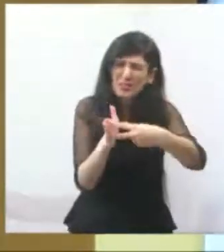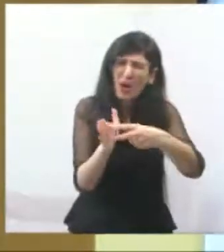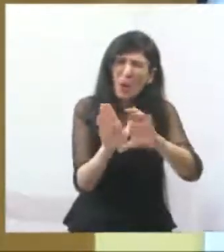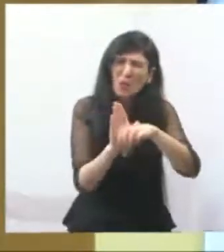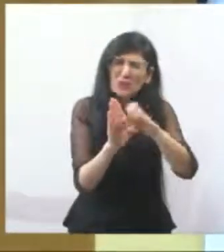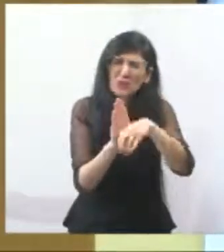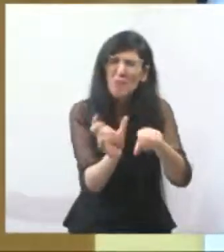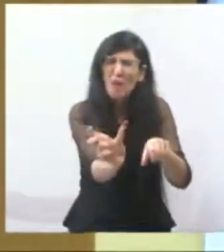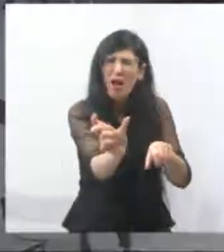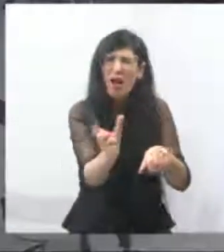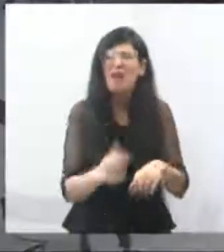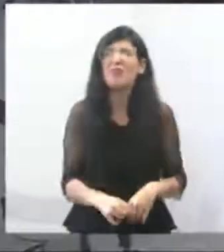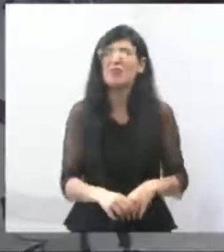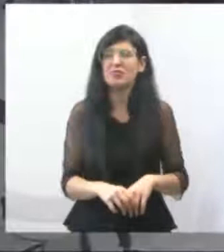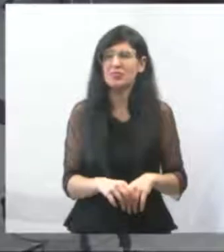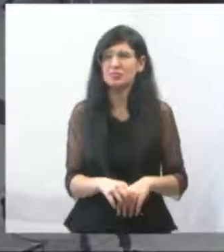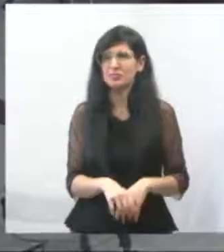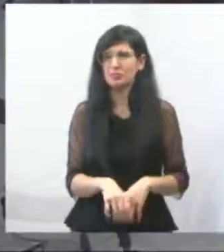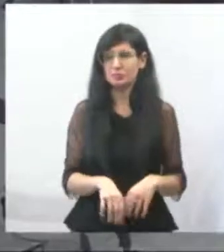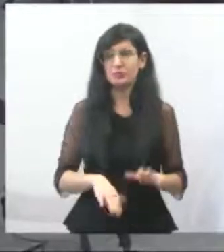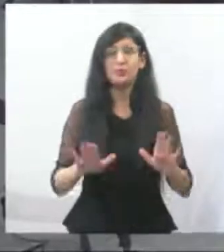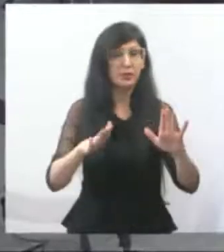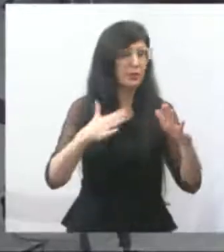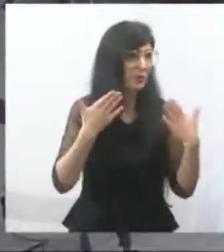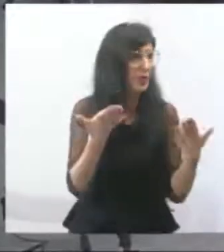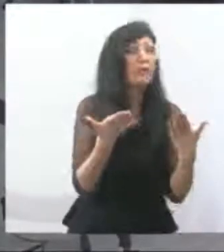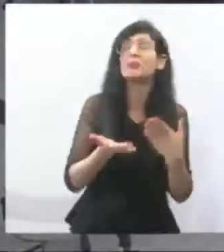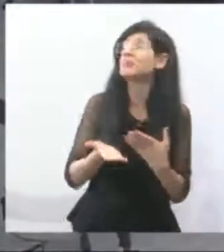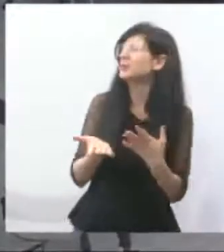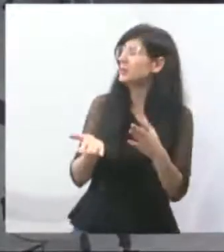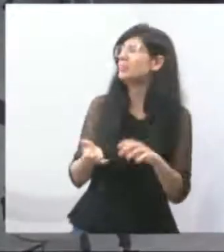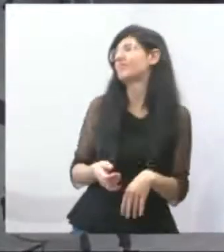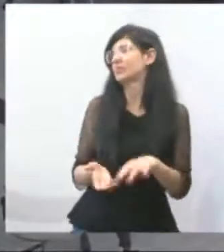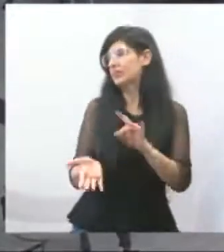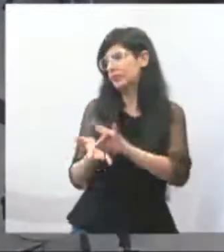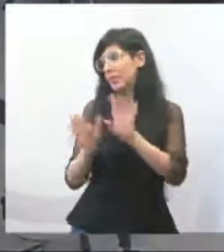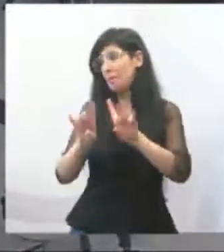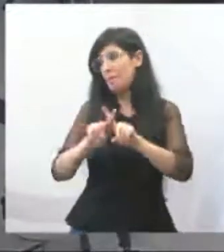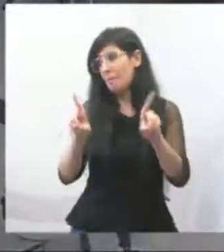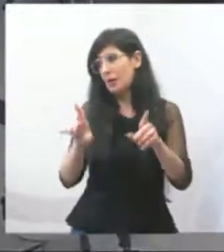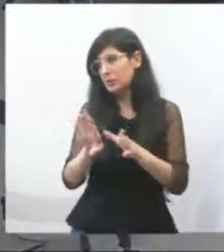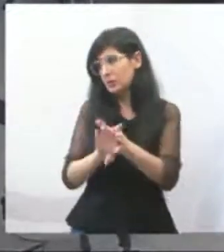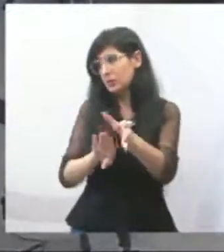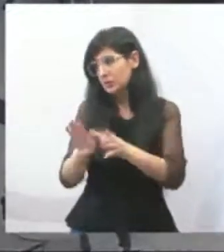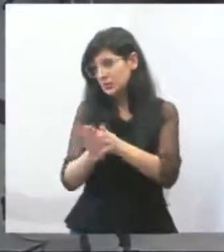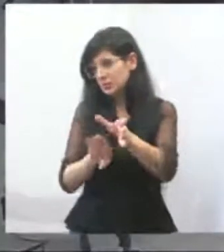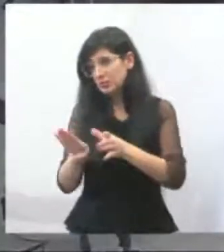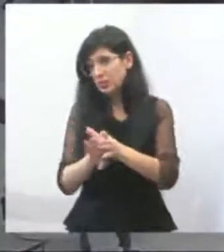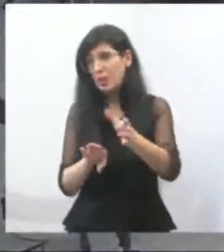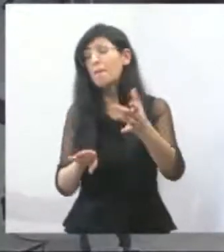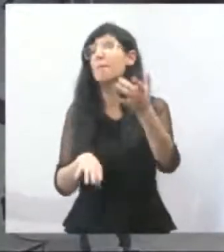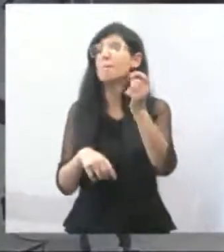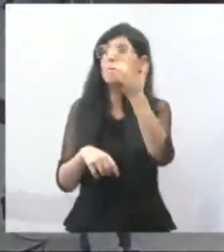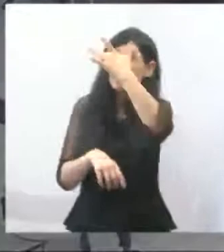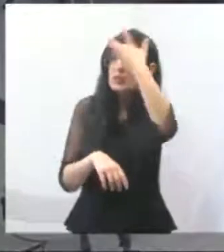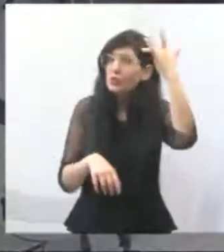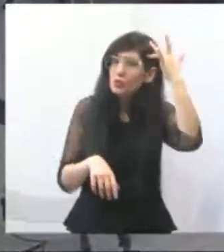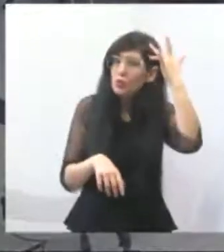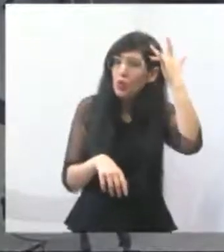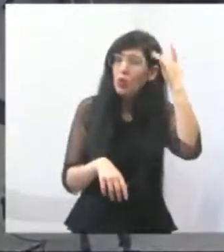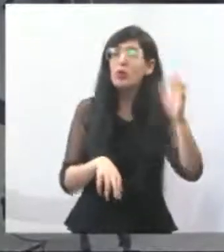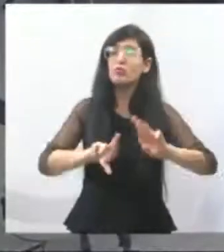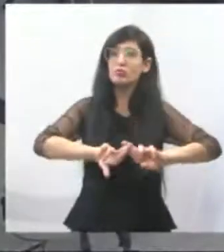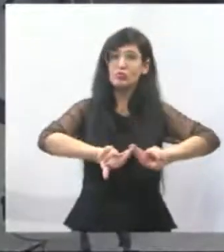Vereadora Márcia, é exatamente isso, a sugestão é que se tenha uma equipe multidisciplinar, porque os